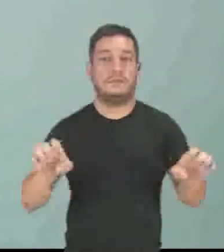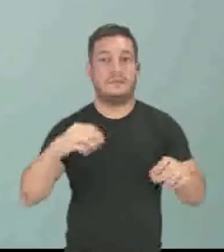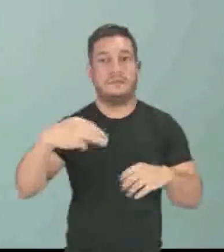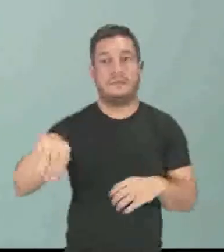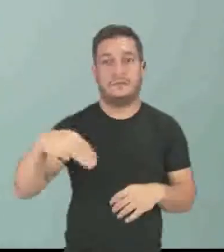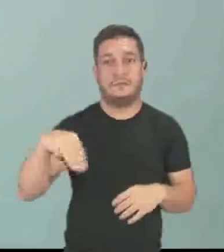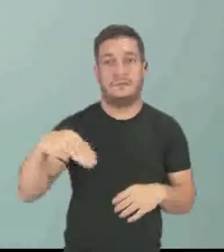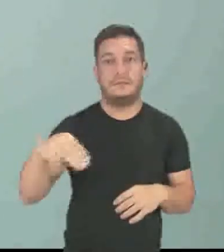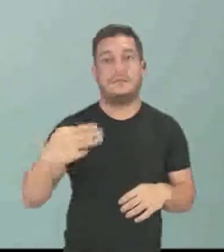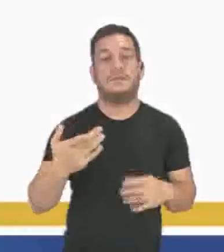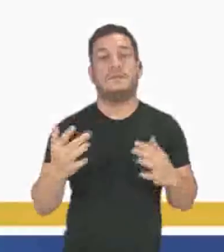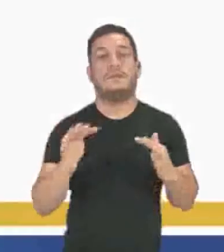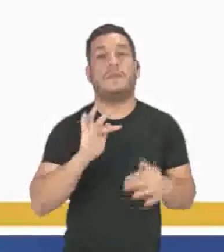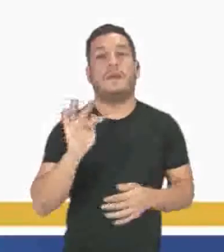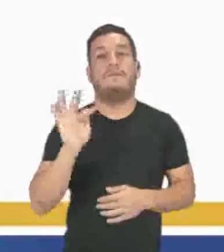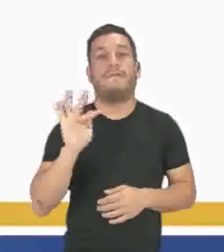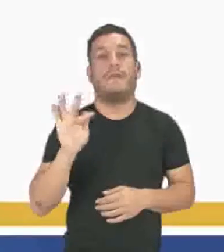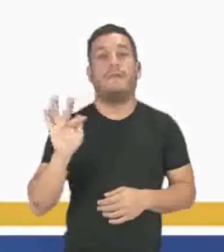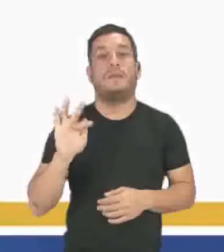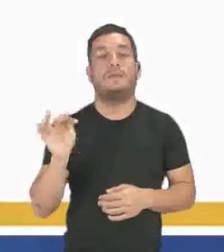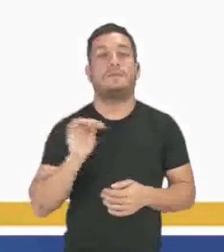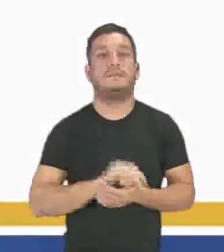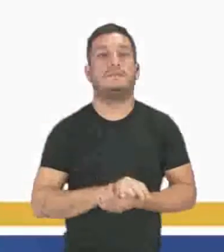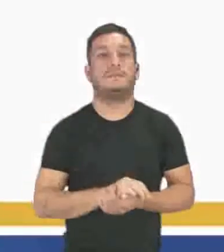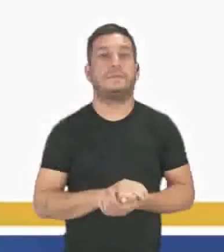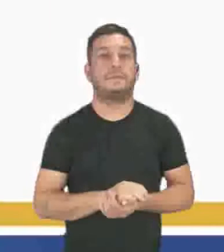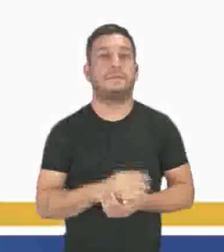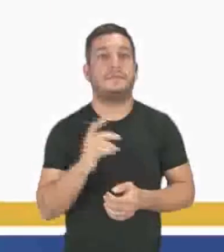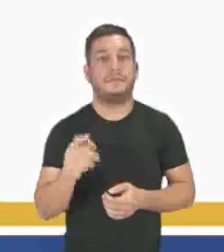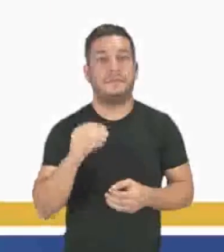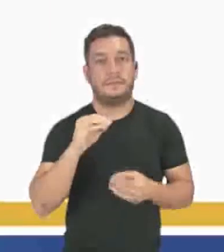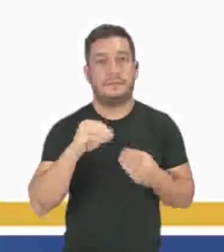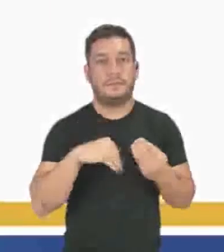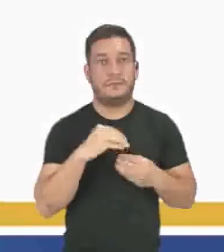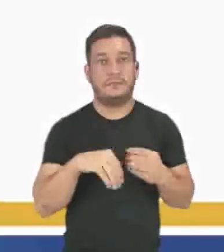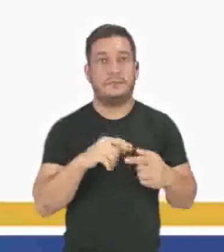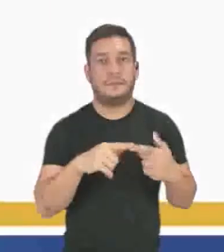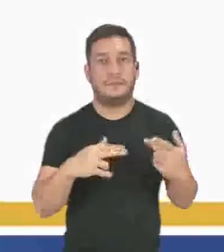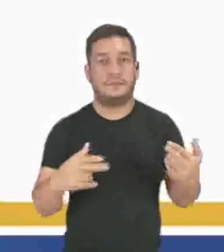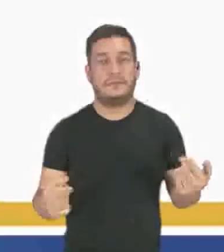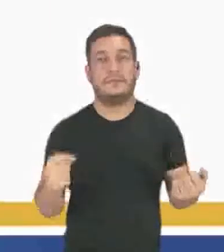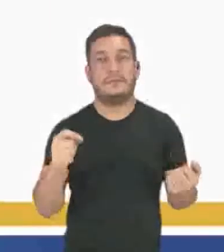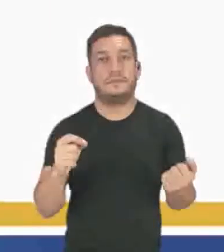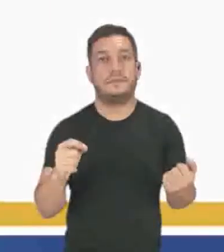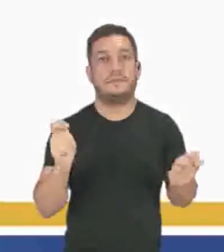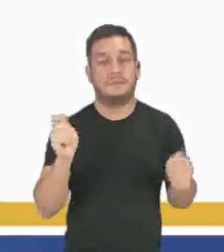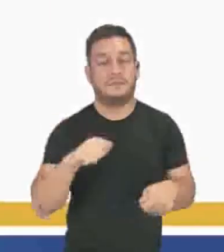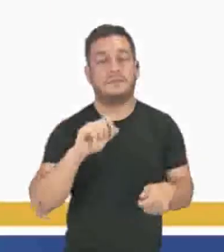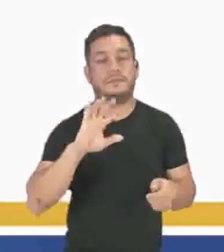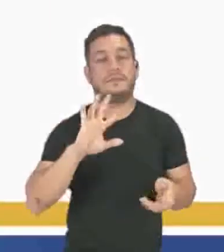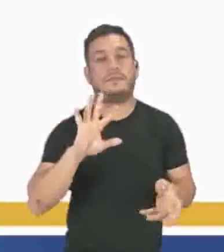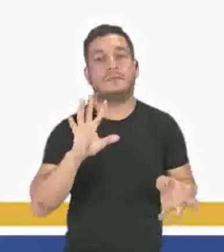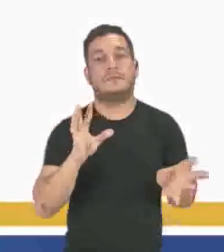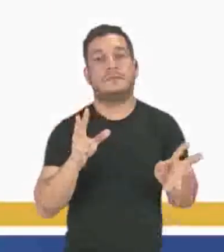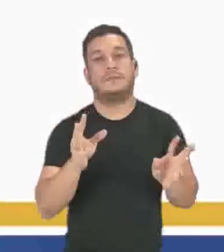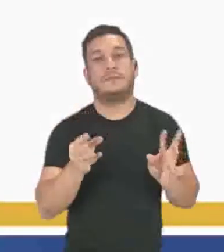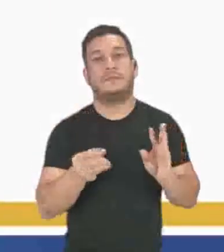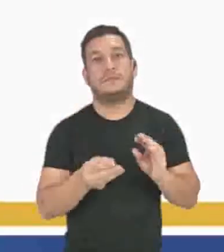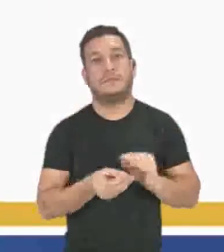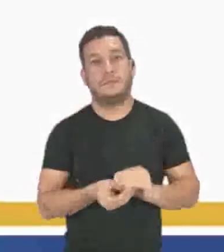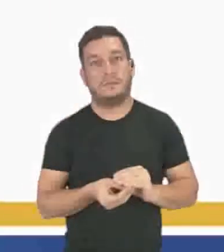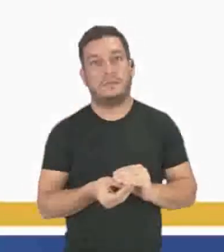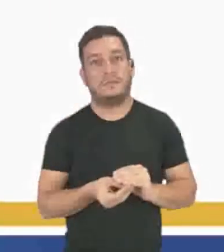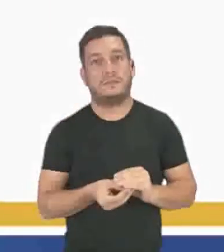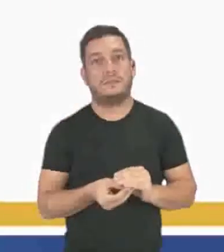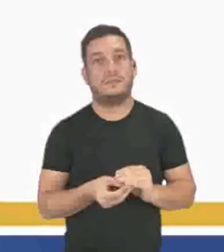matemática ou essa fórmula? A reação entre as substâncias consumidas ou formadas